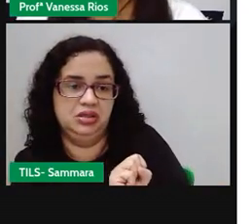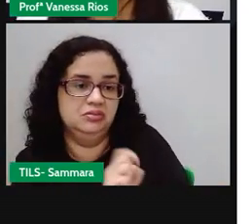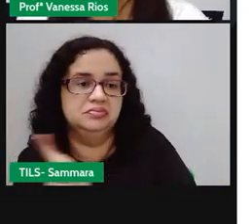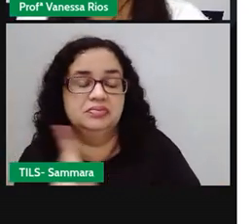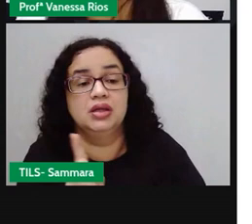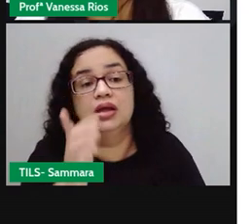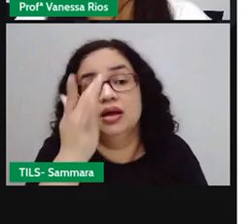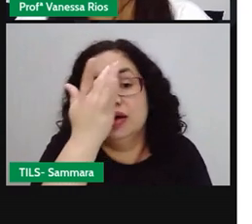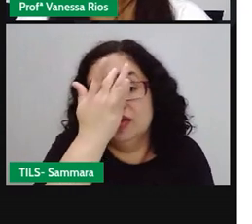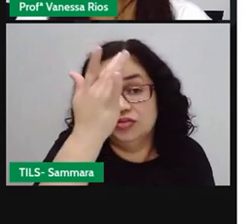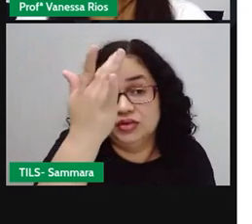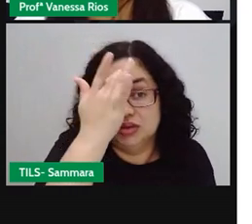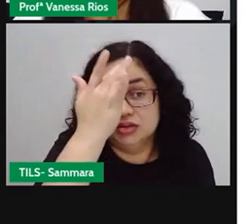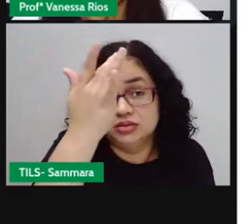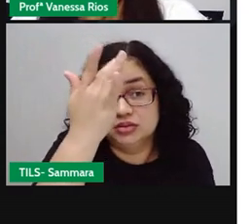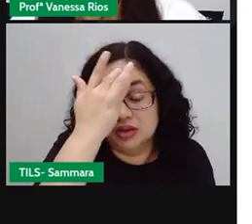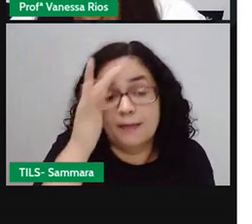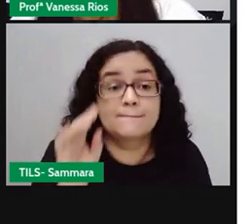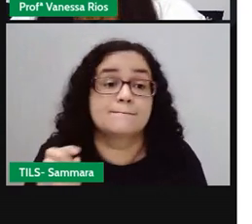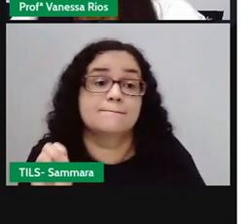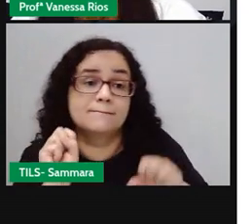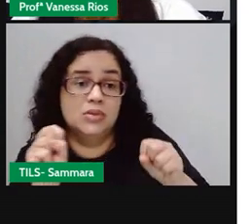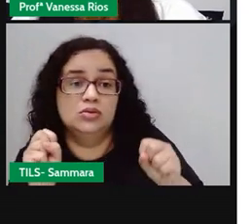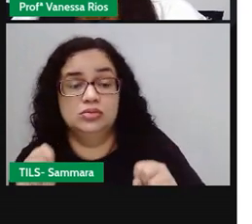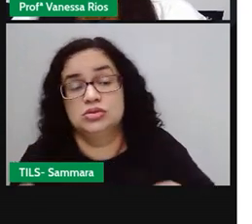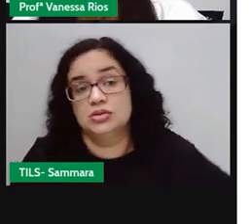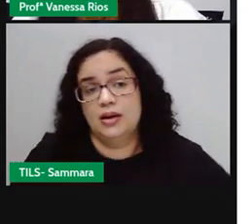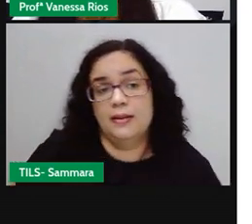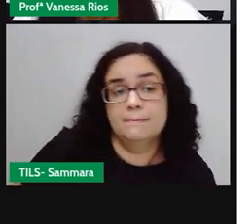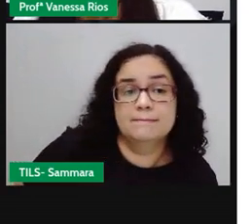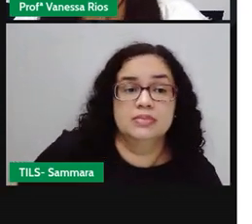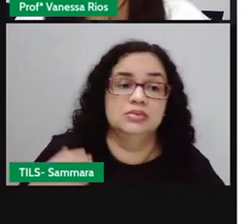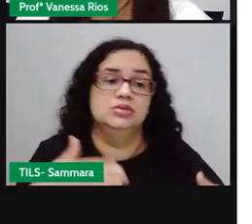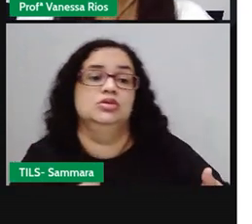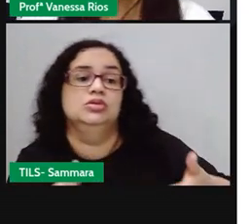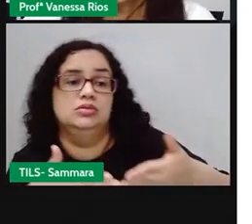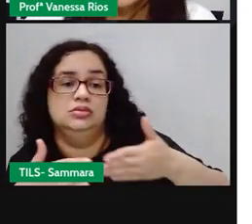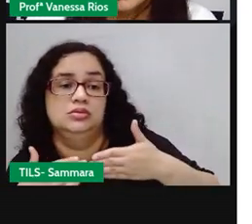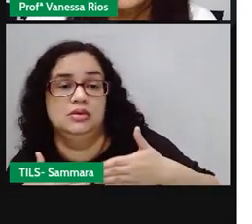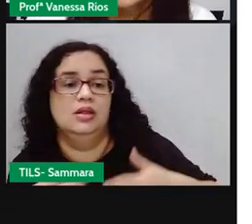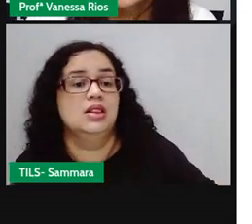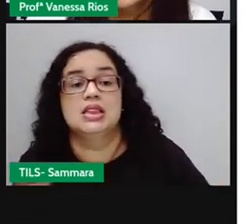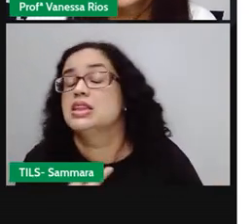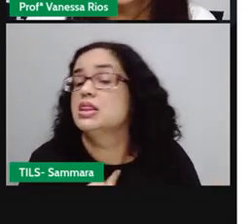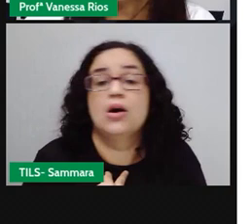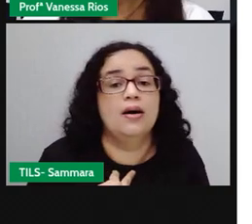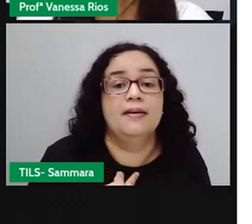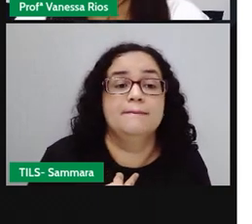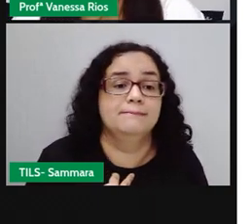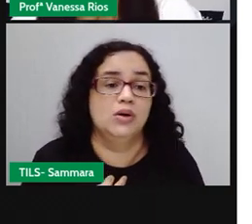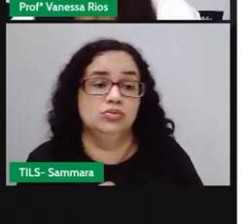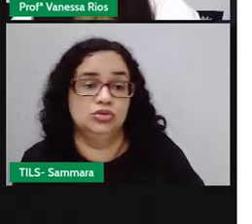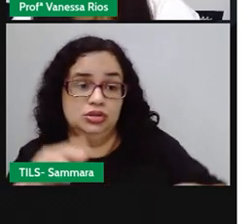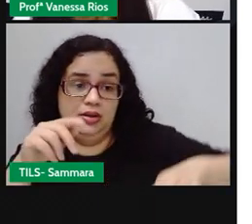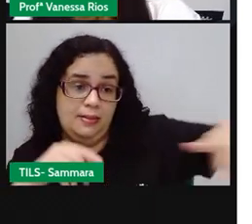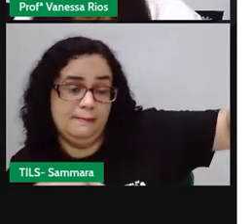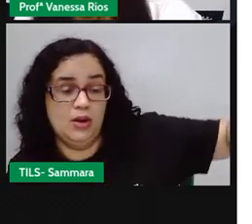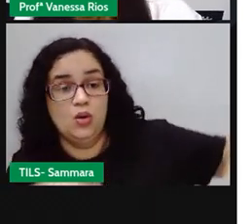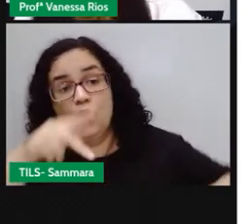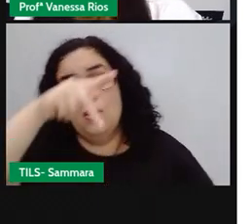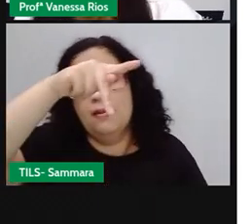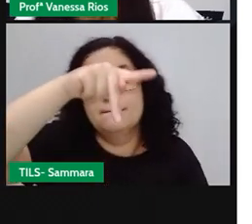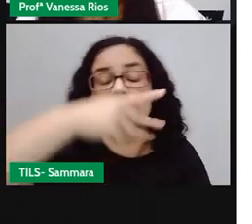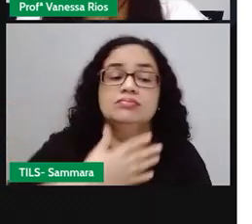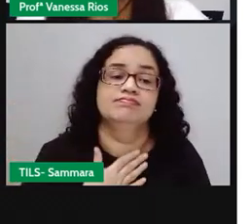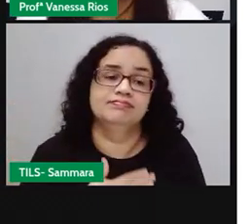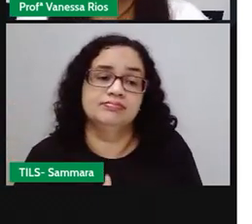Facilita, às vezes. Ah, pode colocar a mão no chão se pedir licença. Ou não pode colocar a mão no chão. Pode colocar o pé no chão para